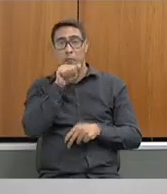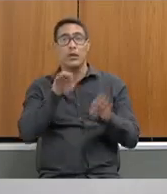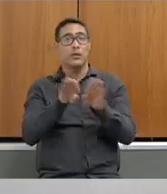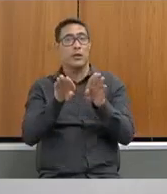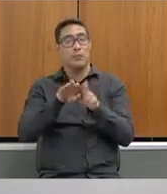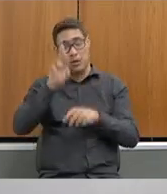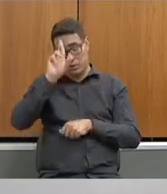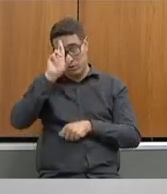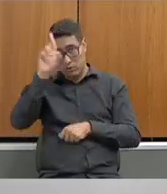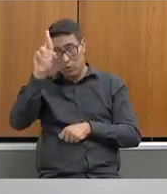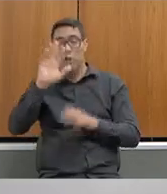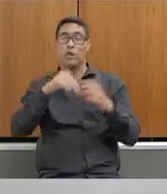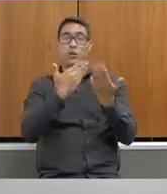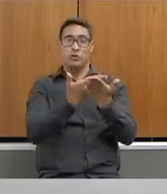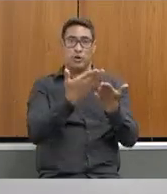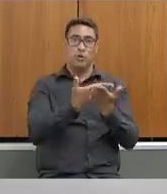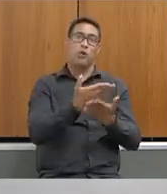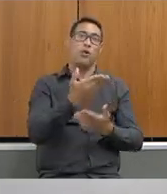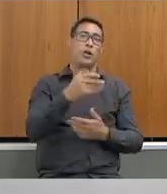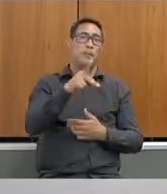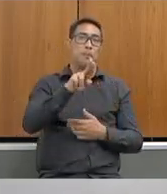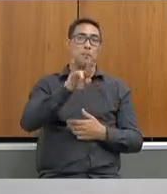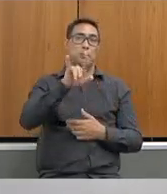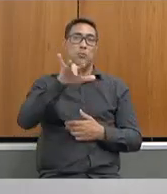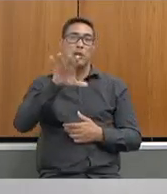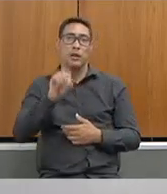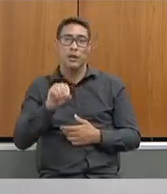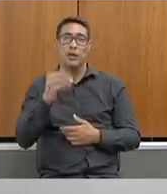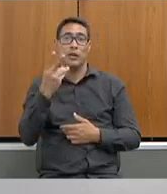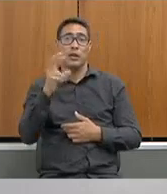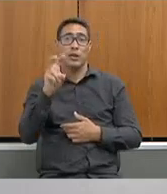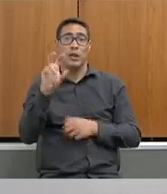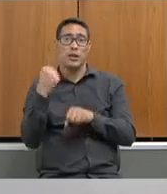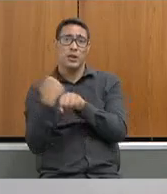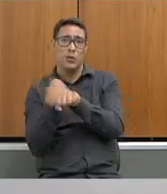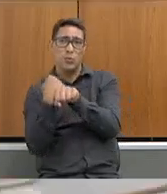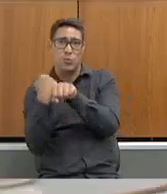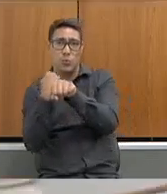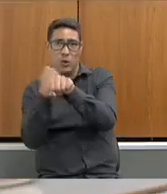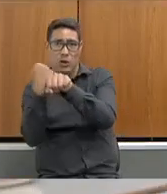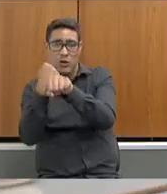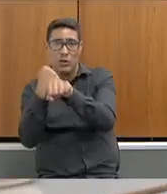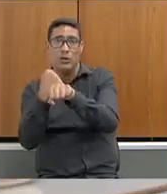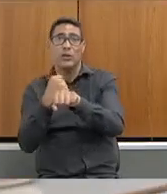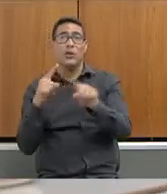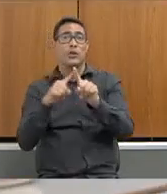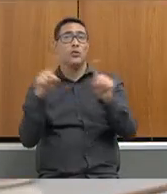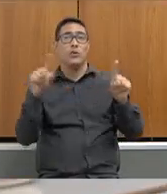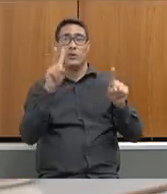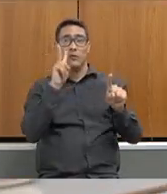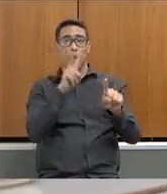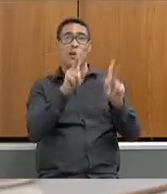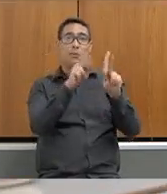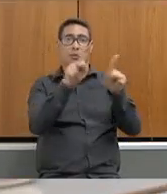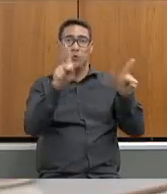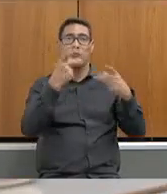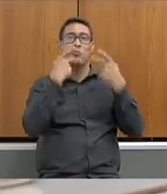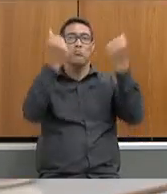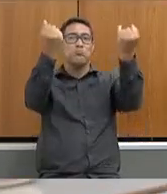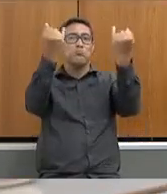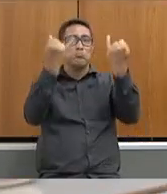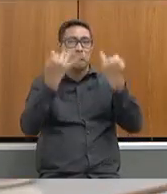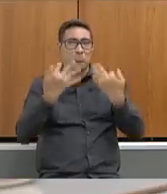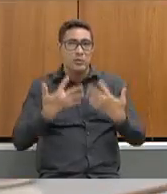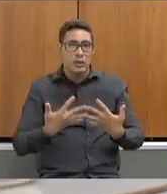Orofino, por mais de 35 anos. Então, quando a gente escuta o professor falar e